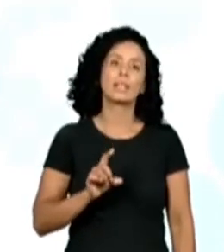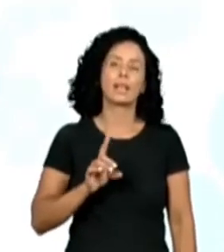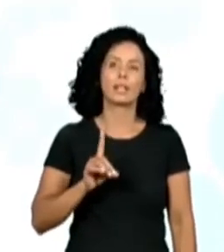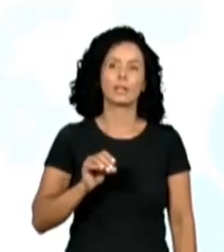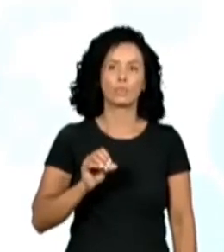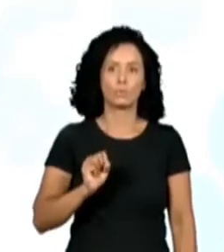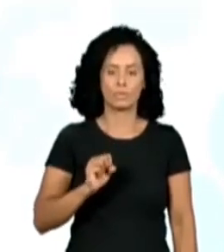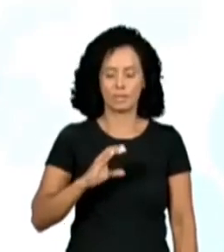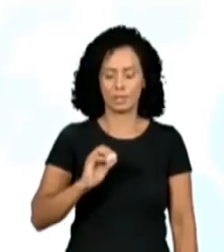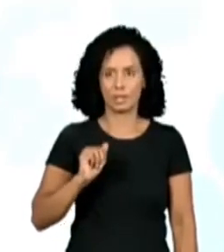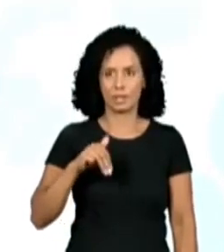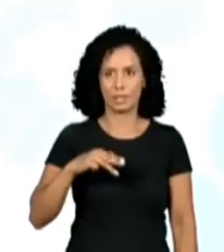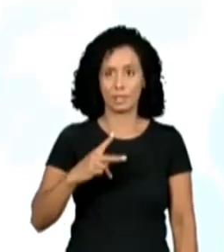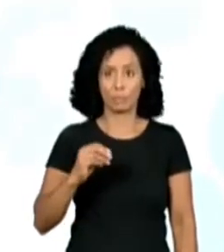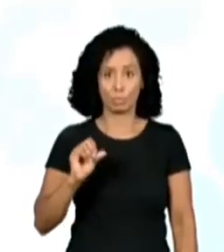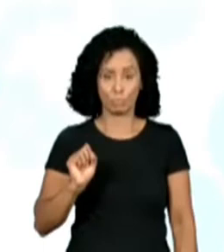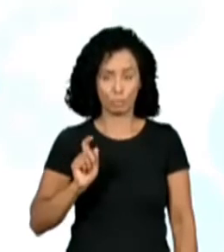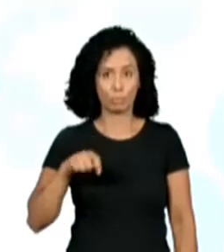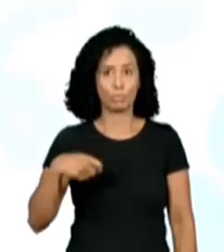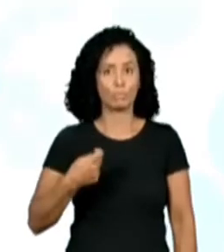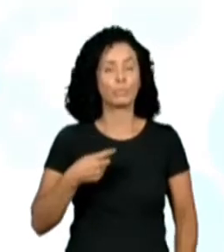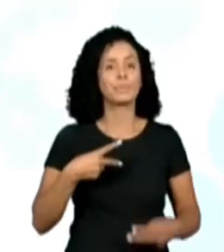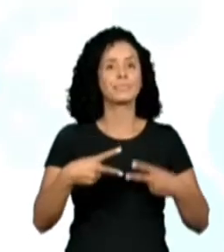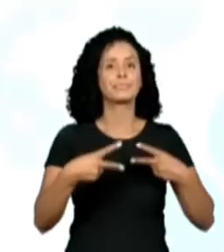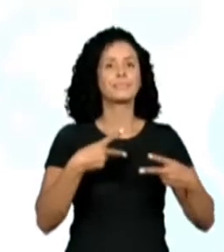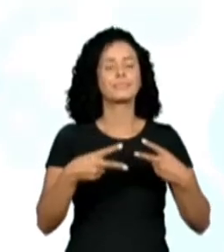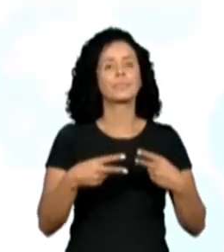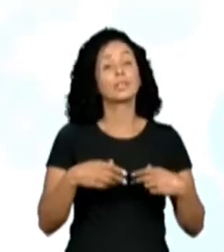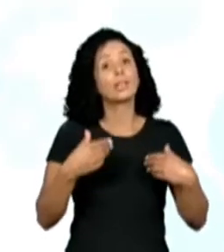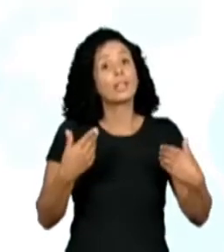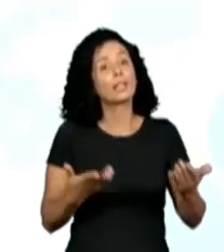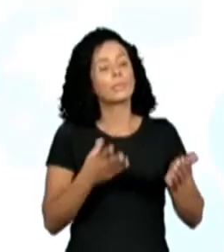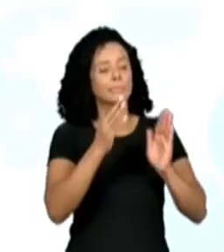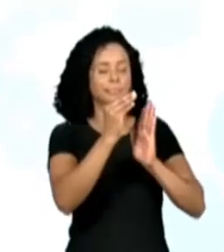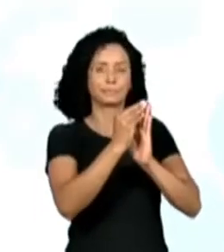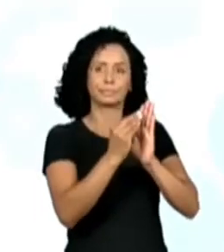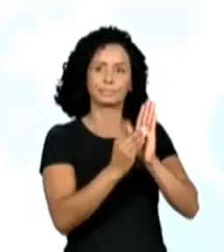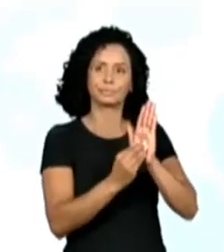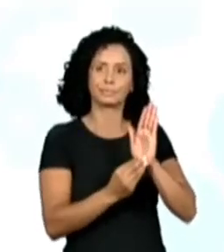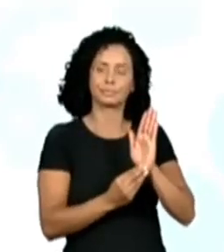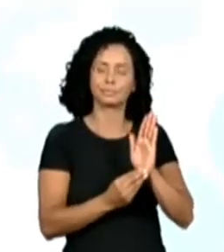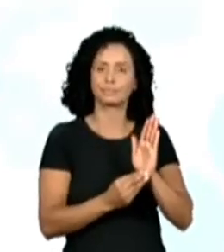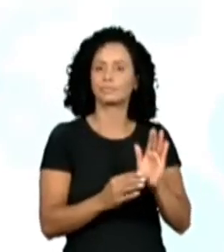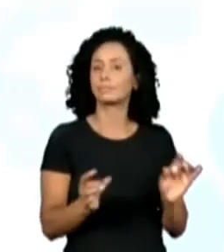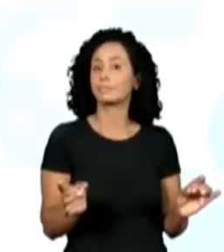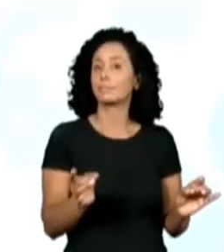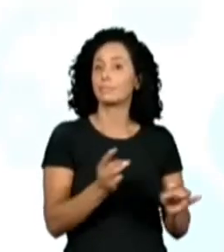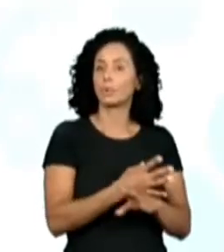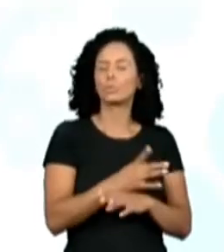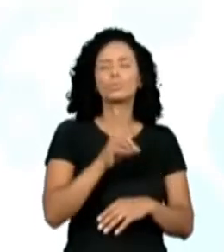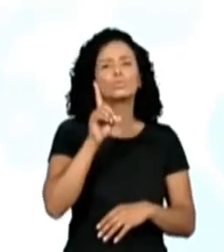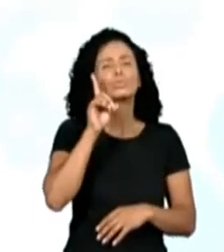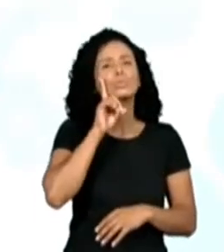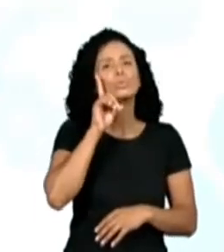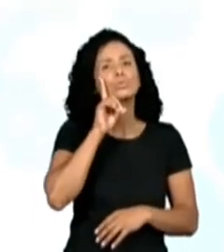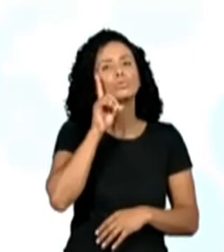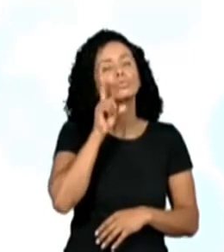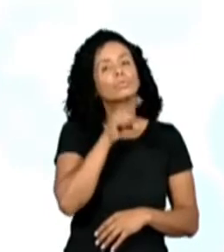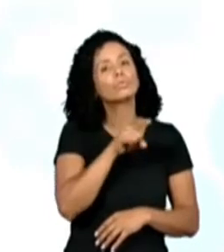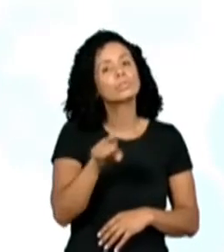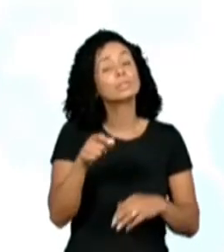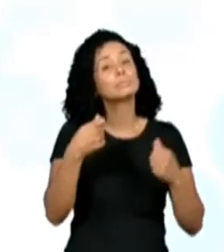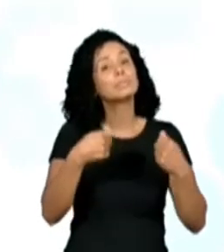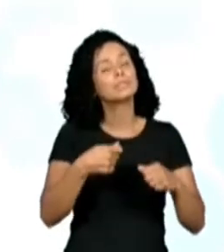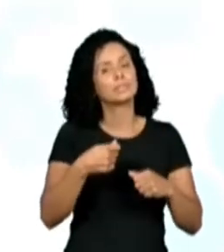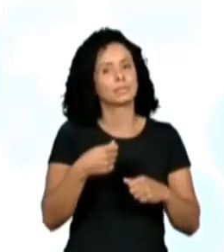o nosso cabeçalho do dia. Lembrando que é uma prática que vocês têm que ter para sempre marcar a data e ter o registro de quando